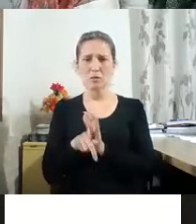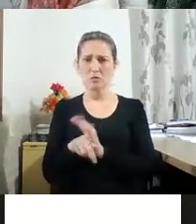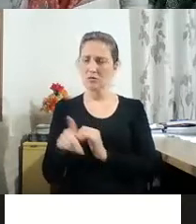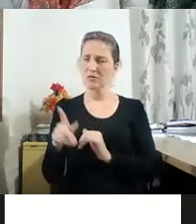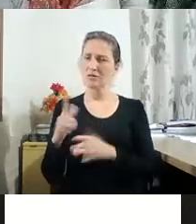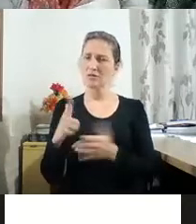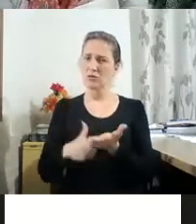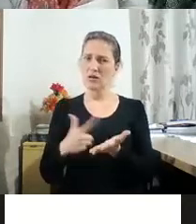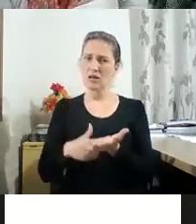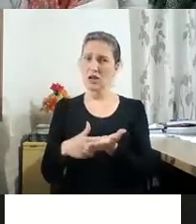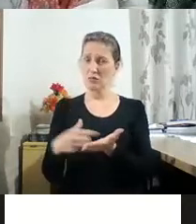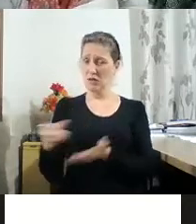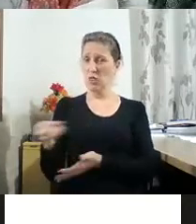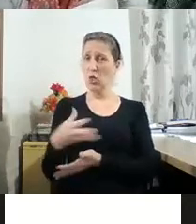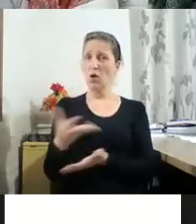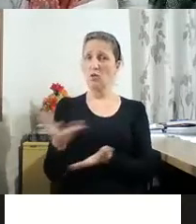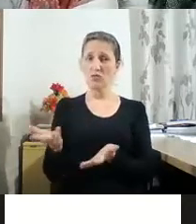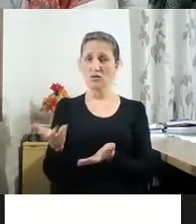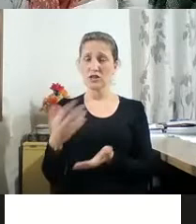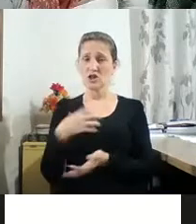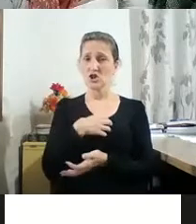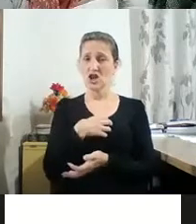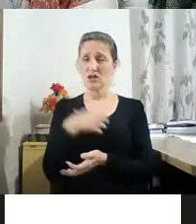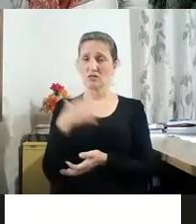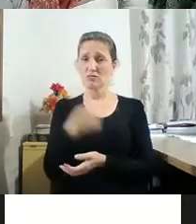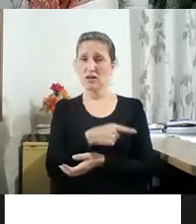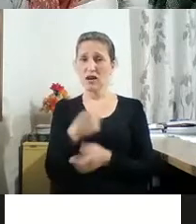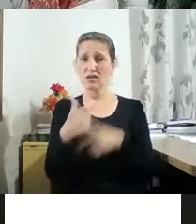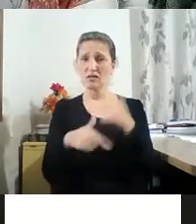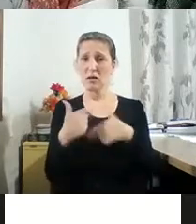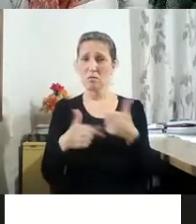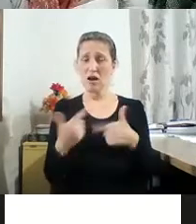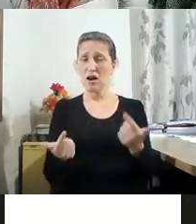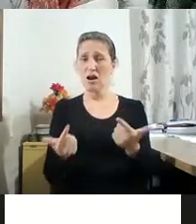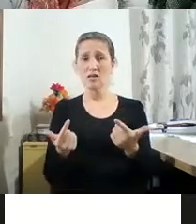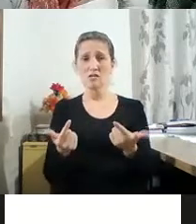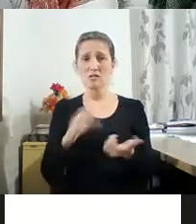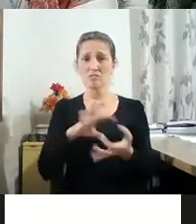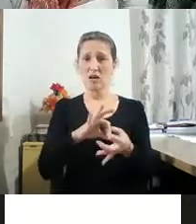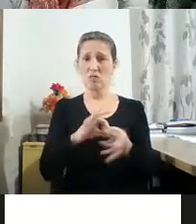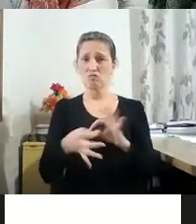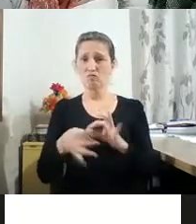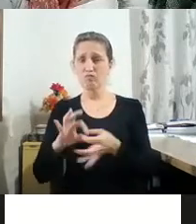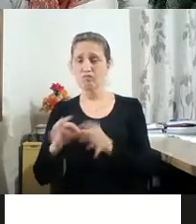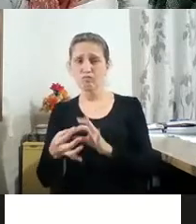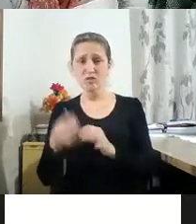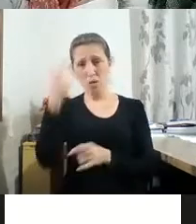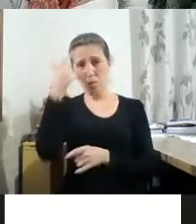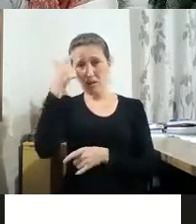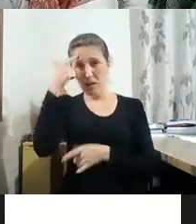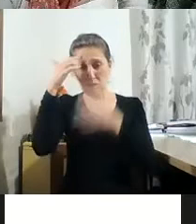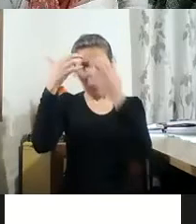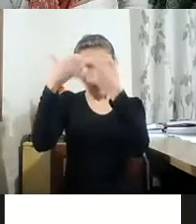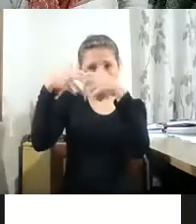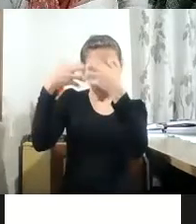pela forma que ele trabalha, pela forma que ele vai articulando esse pensamento. E, claro,